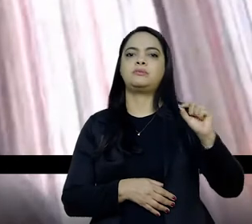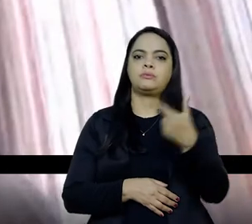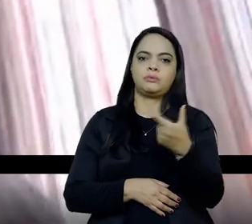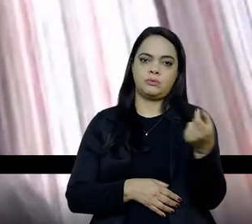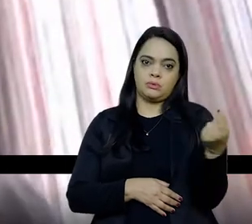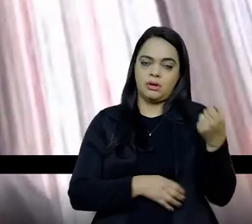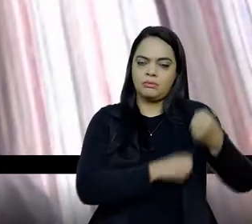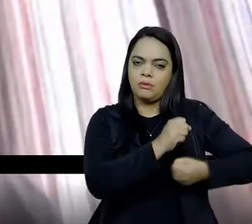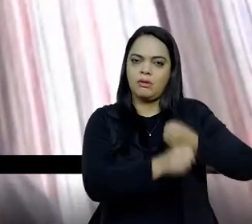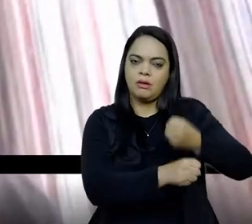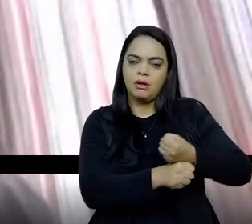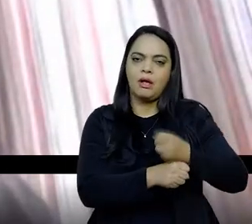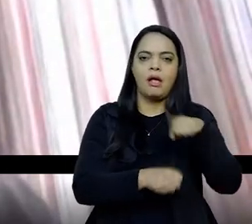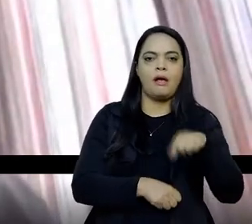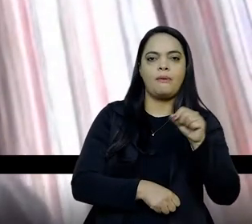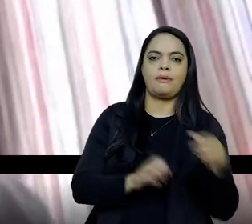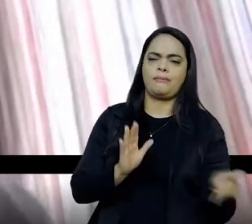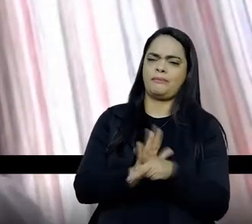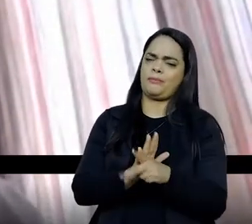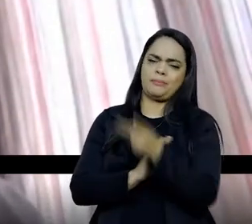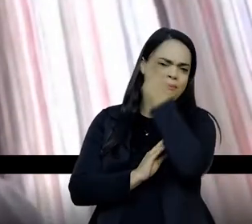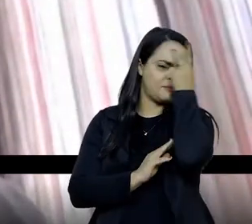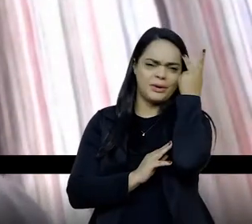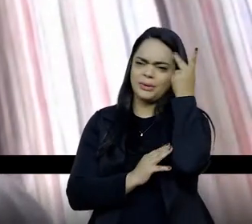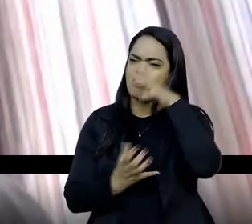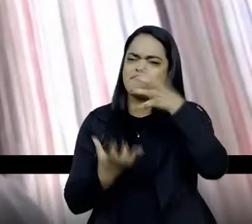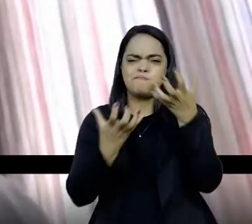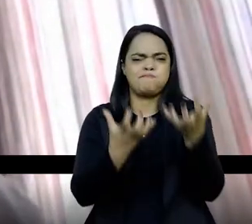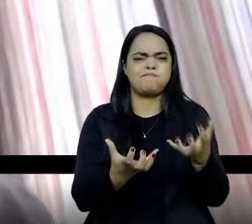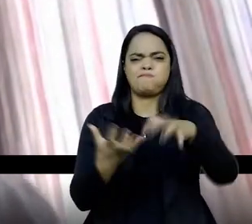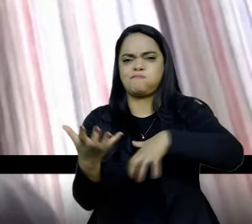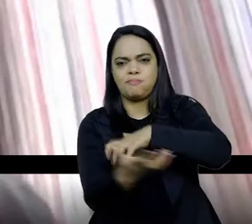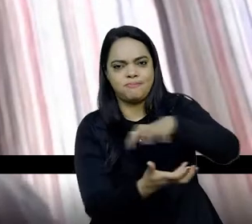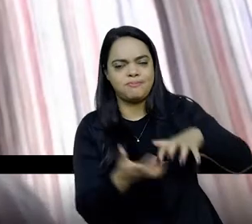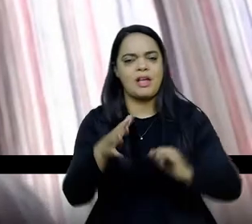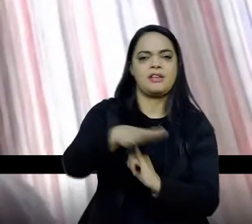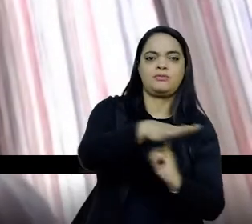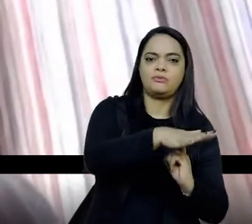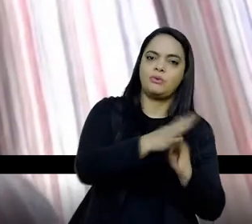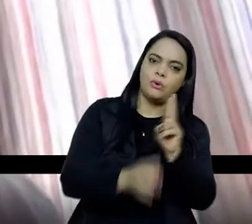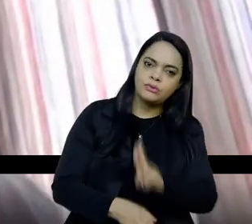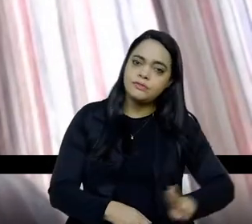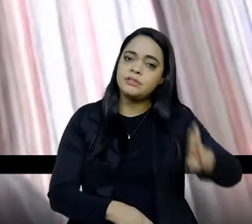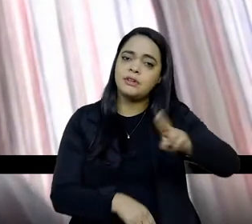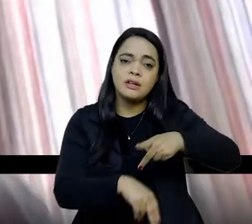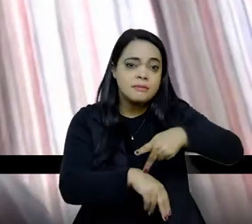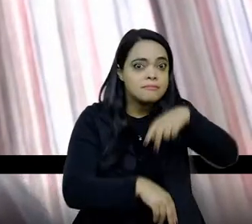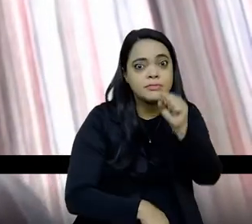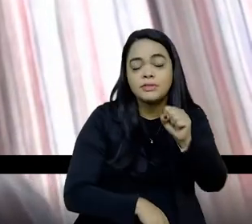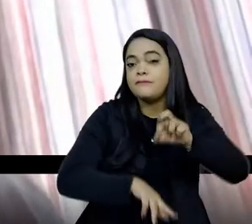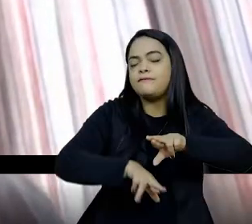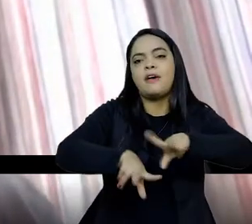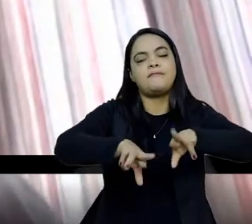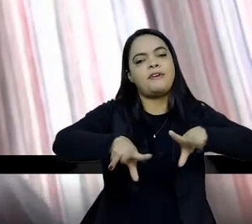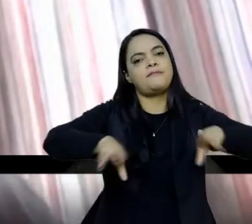rede, são muitas pessoas envolvidas, muitas instituições, universidades, pós-graduação, né? São várias